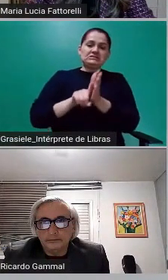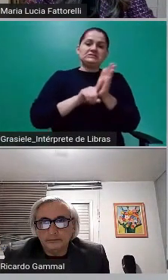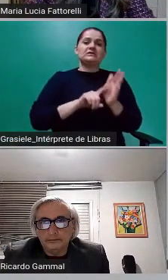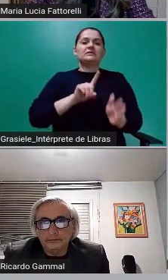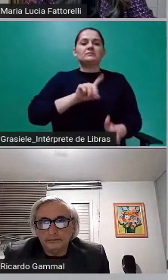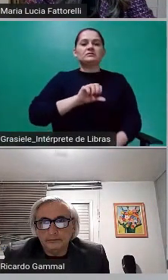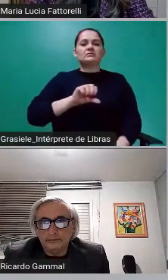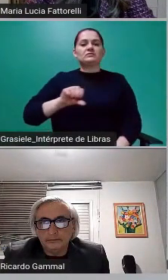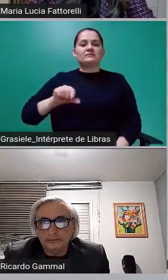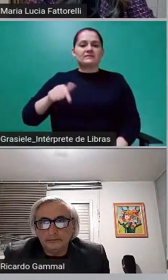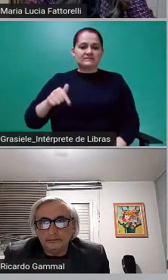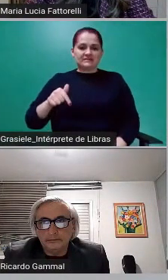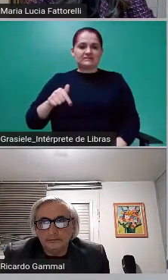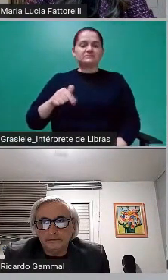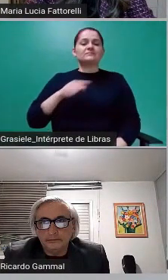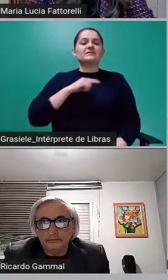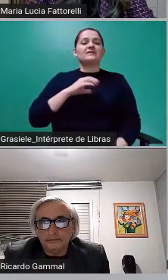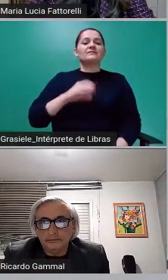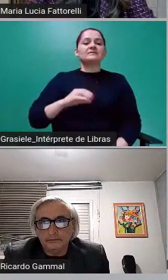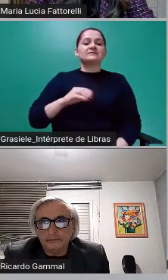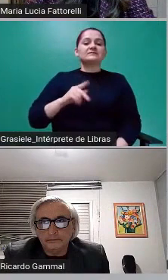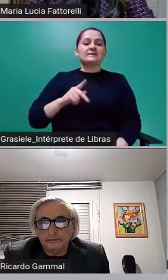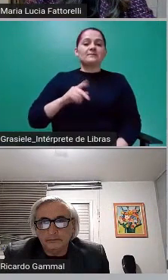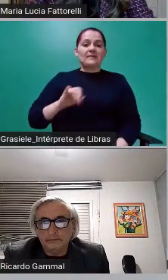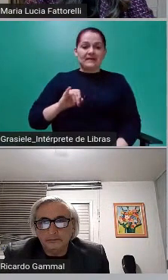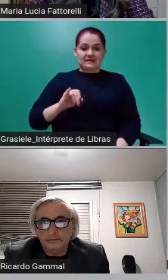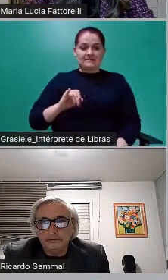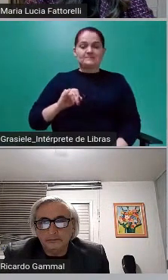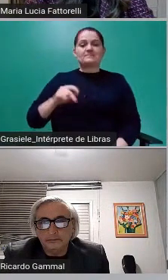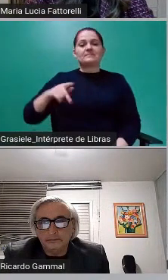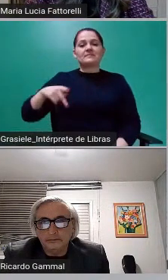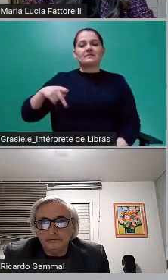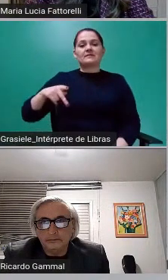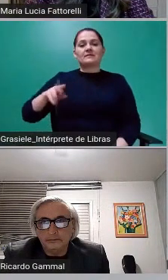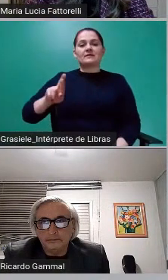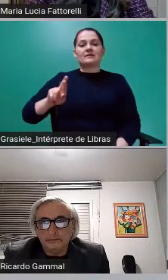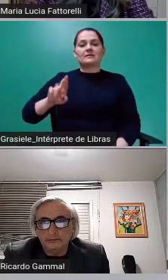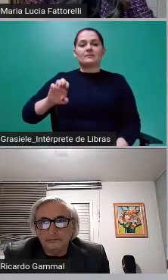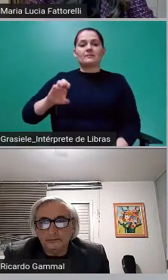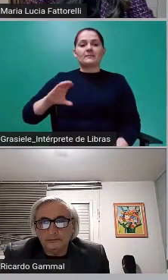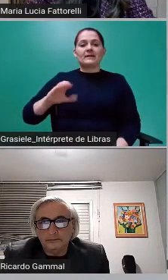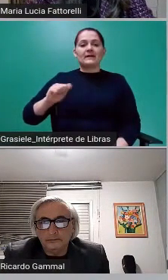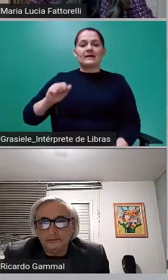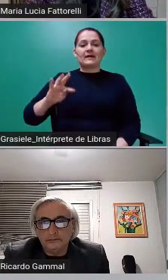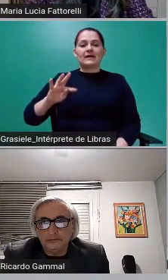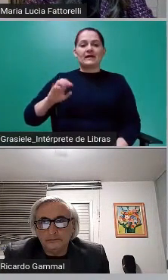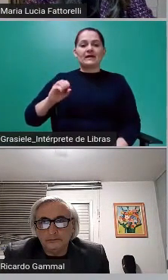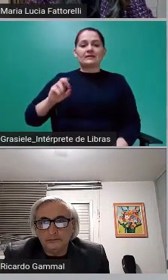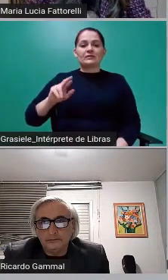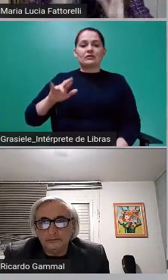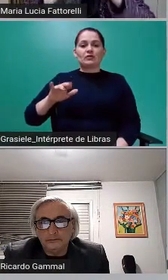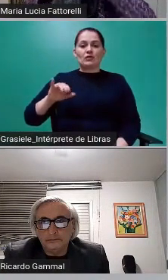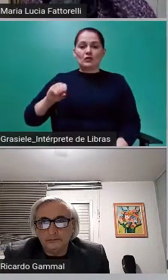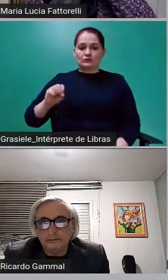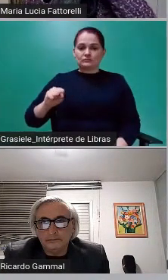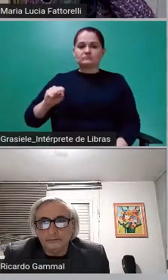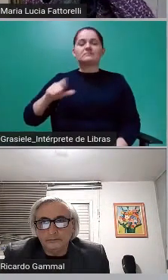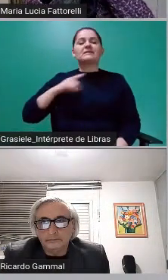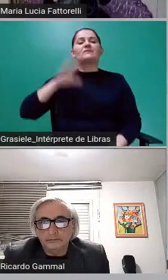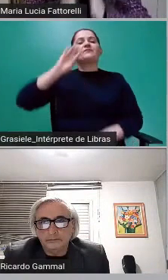pela CPI dos Precatórios ocorrida no Senado Federal. E essa CPI